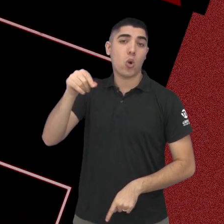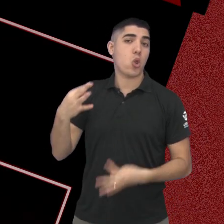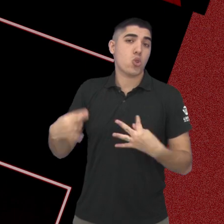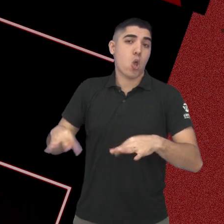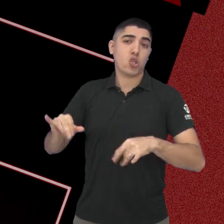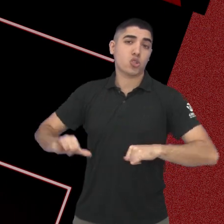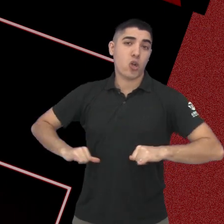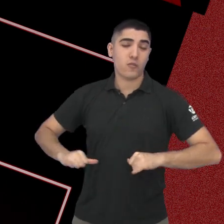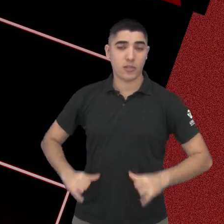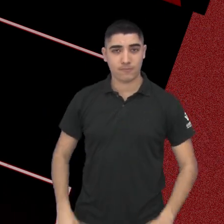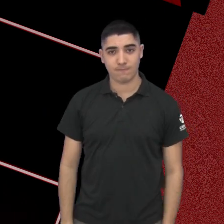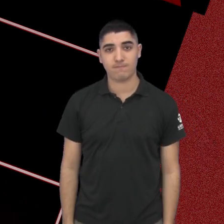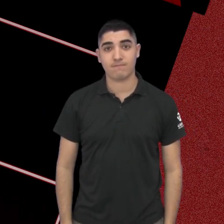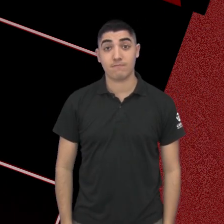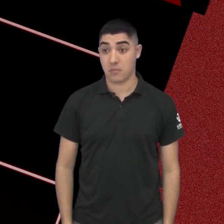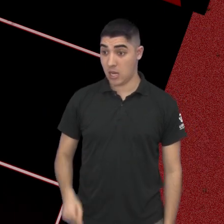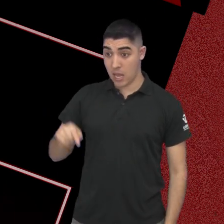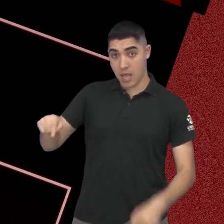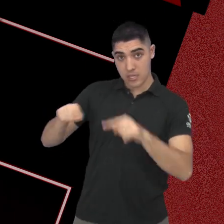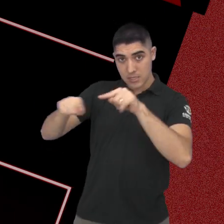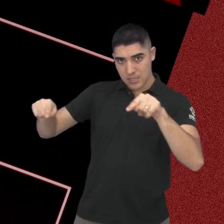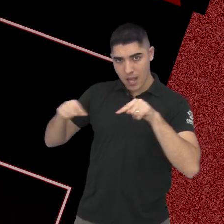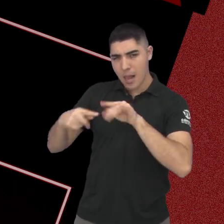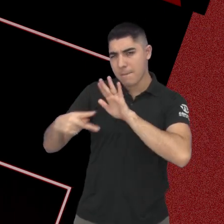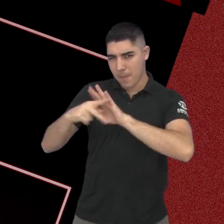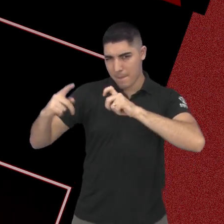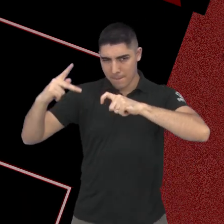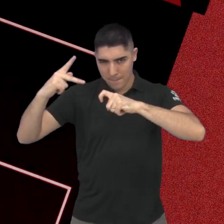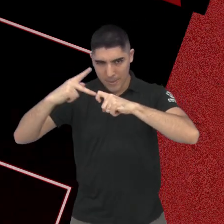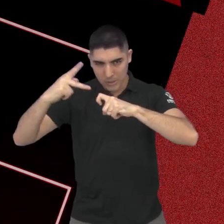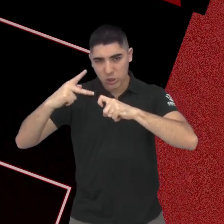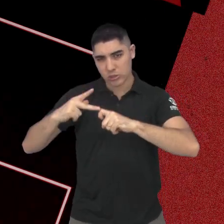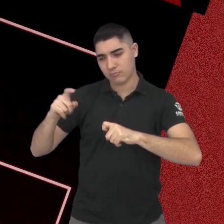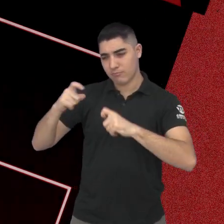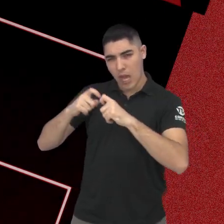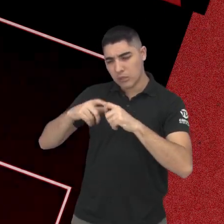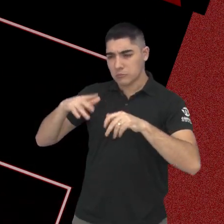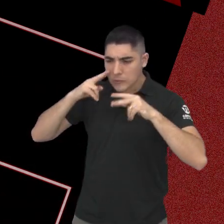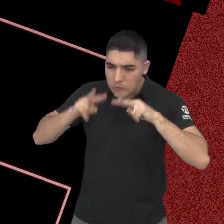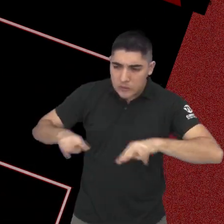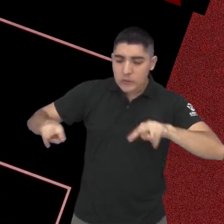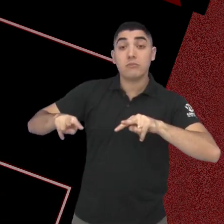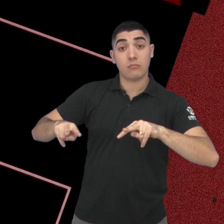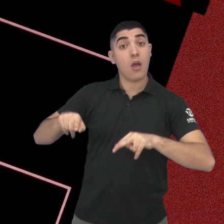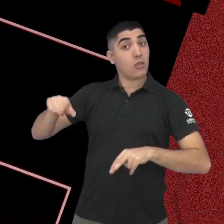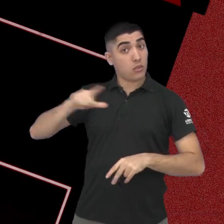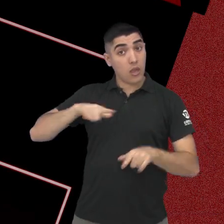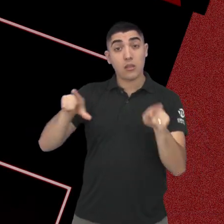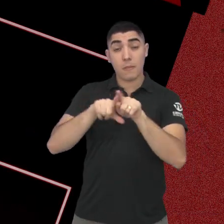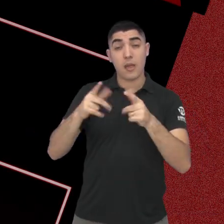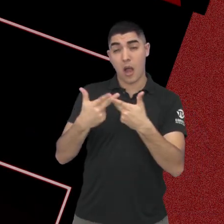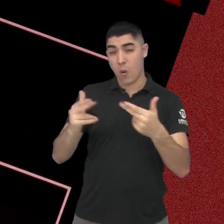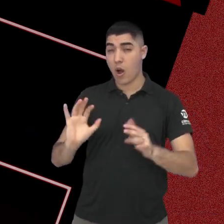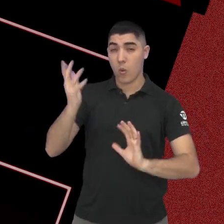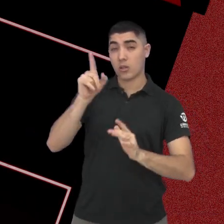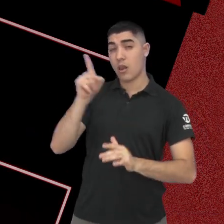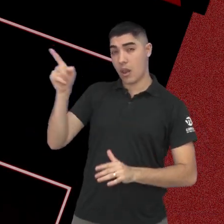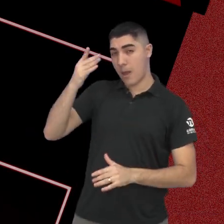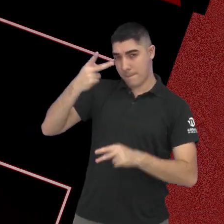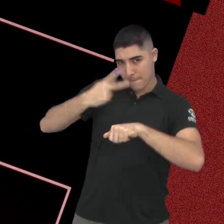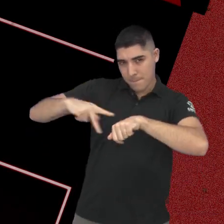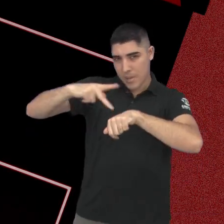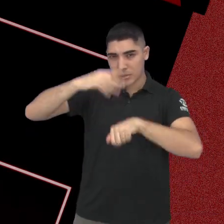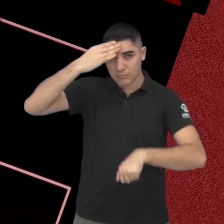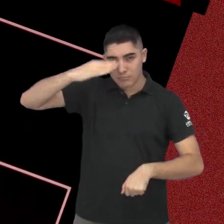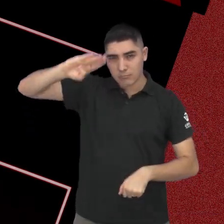pressão na ala pediátrica do hospital, durante esse filme, é possível acompanharmos as transformações políticas e econômicas em